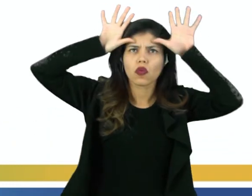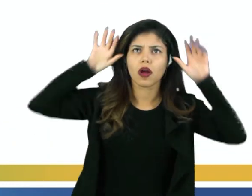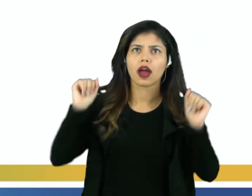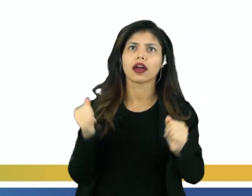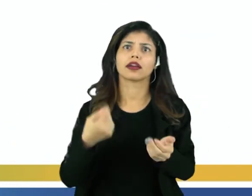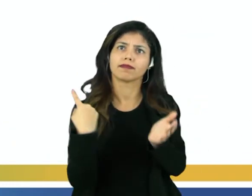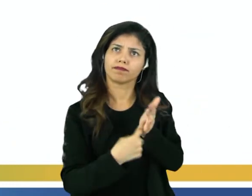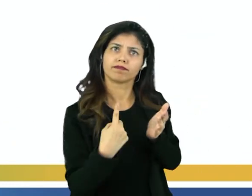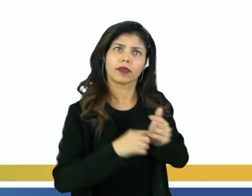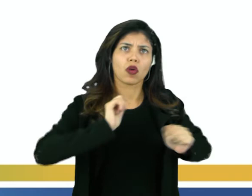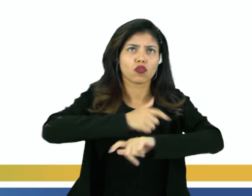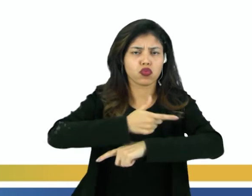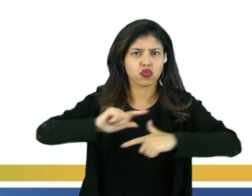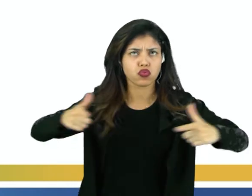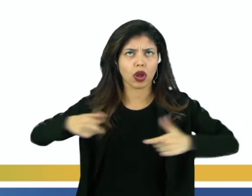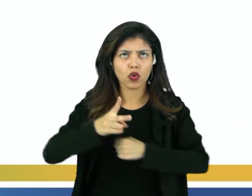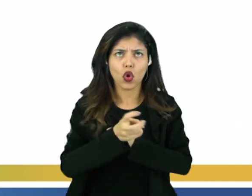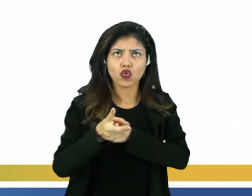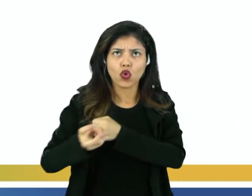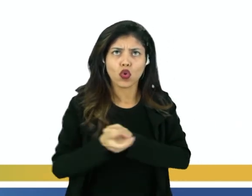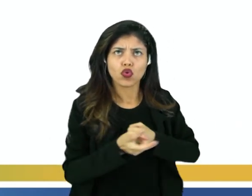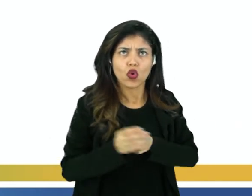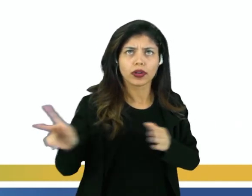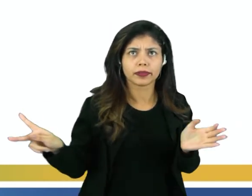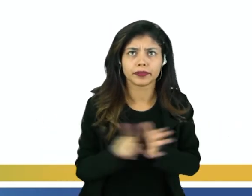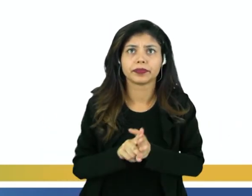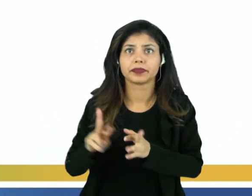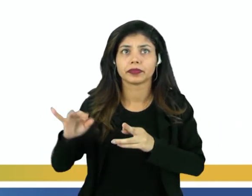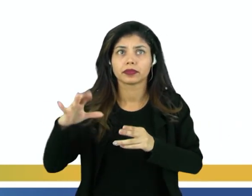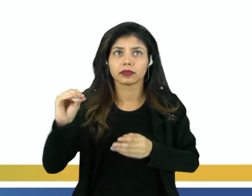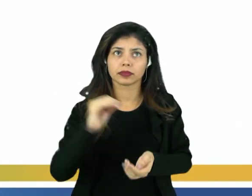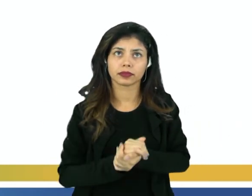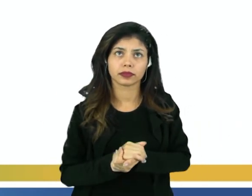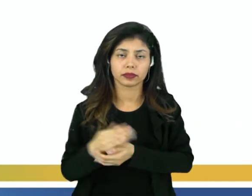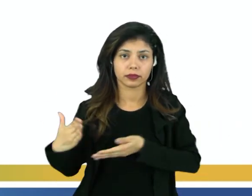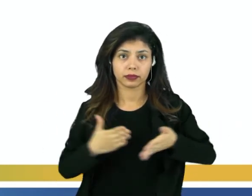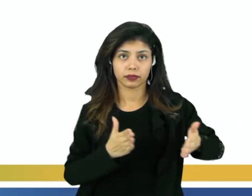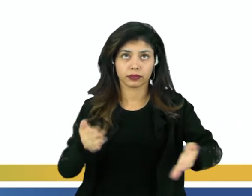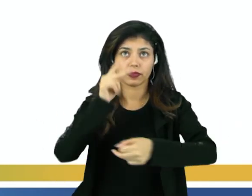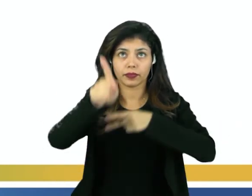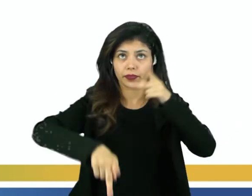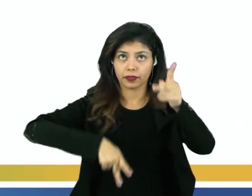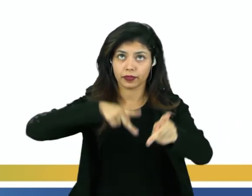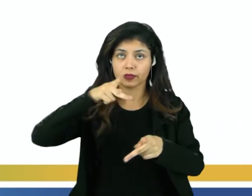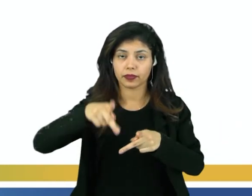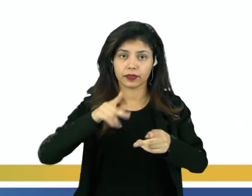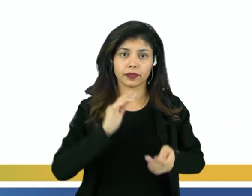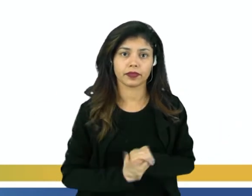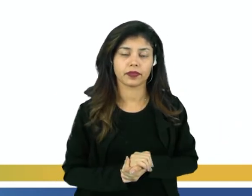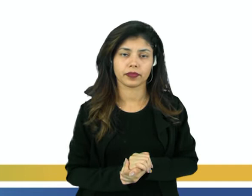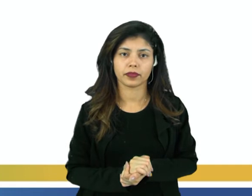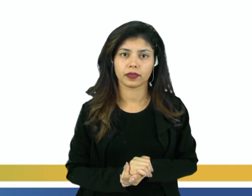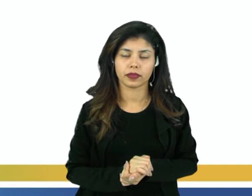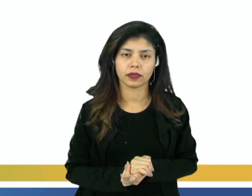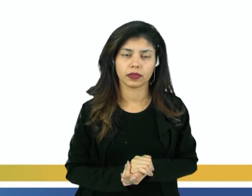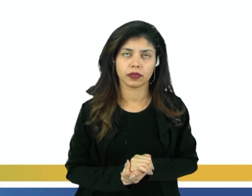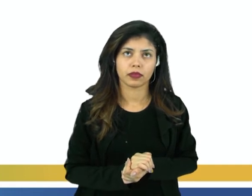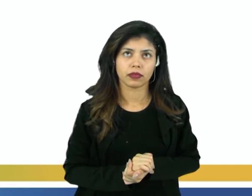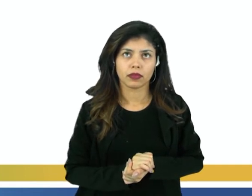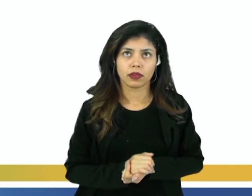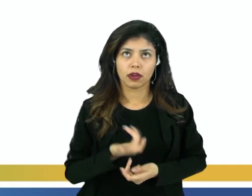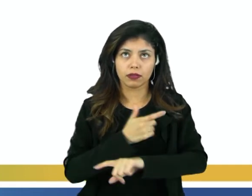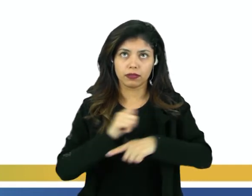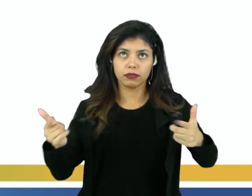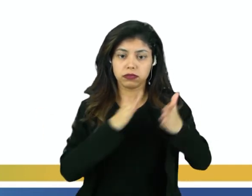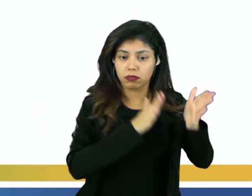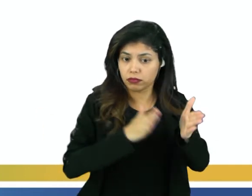conta com uma ampla rede de drenagem formada por rios que são fundamentais ao deslocamento da população.